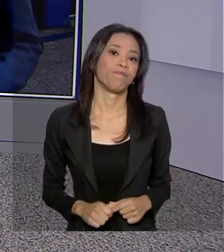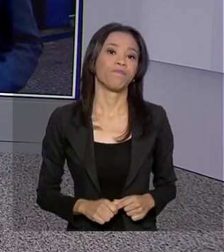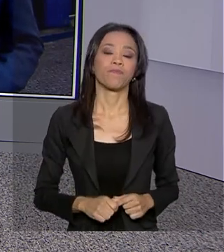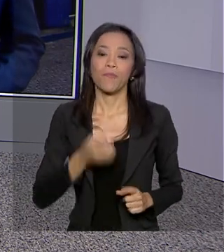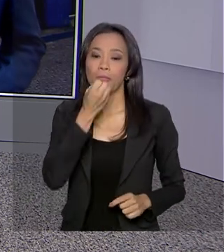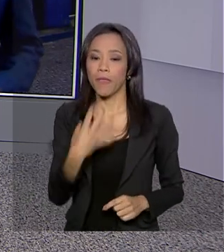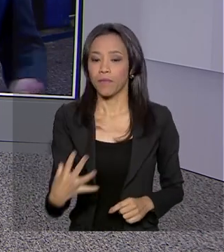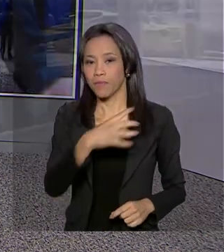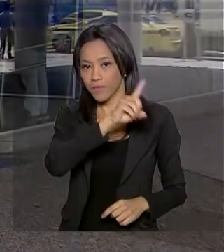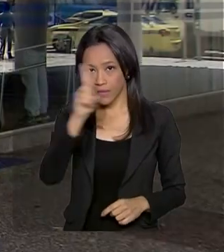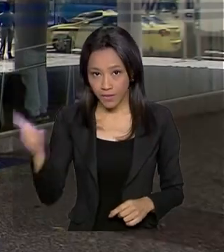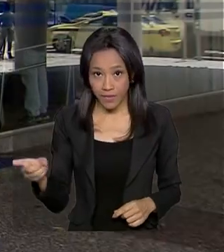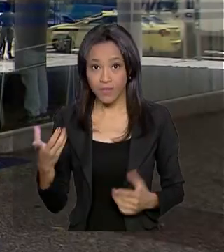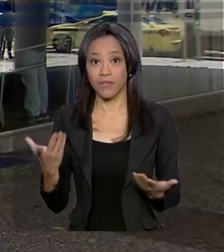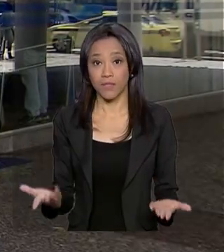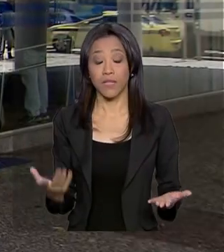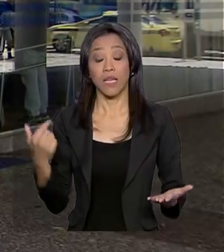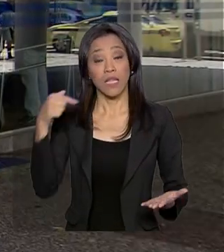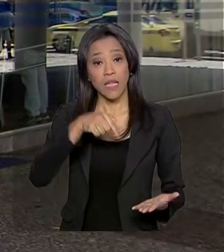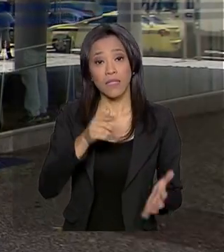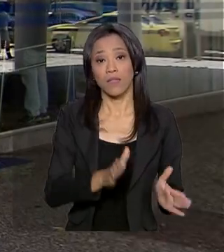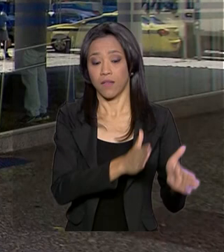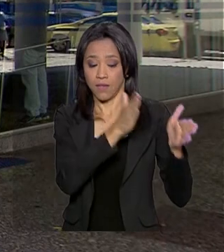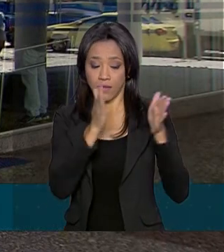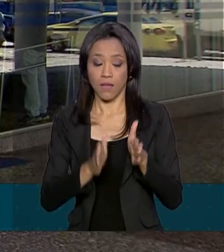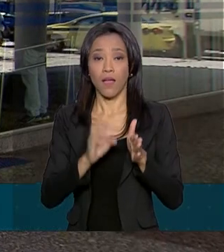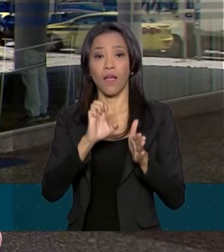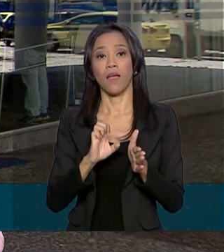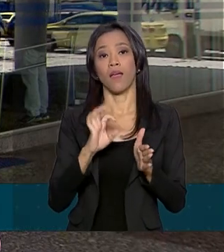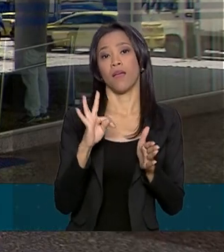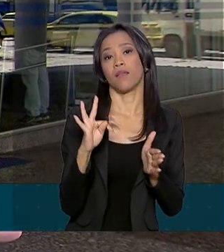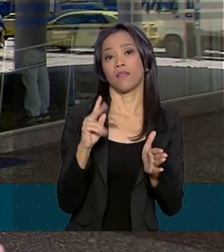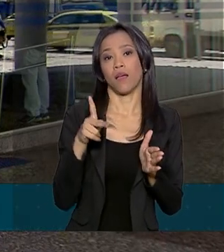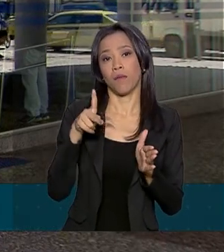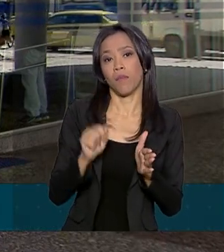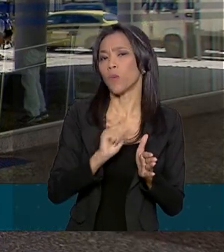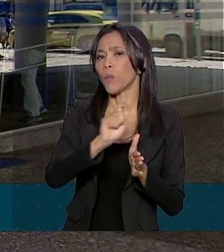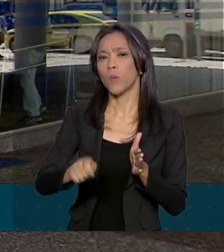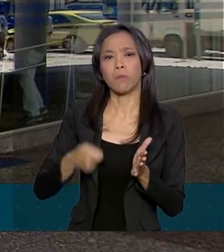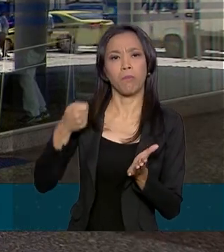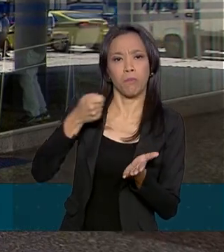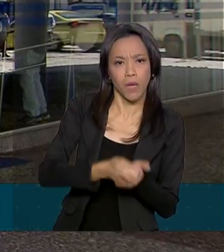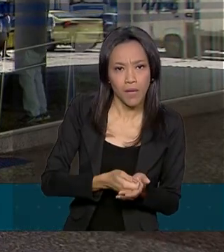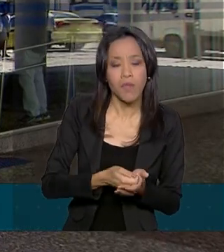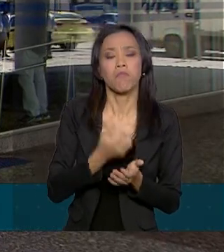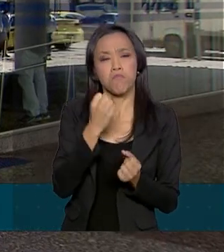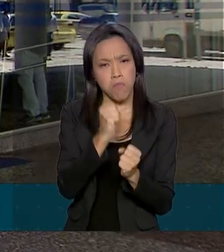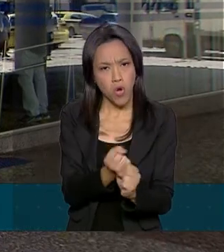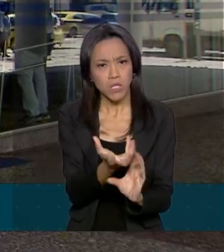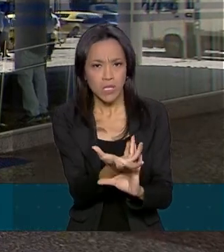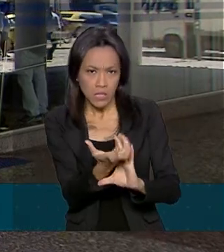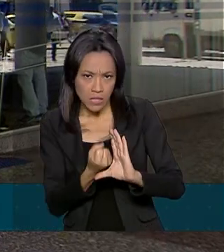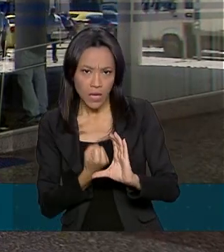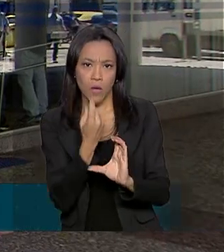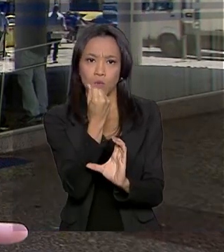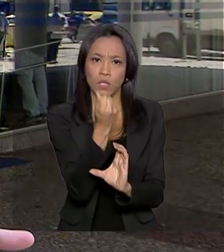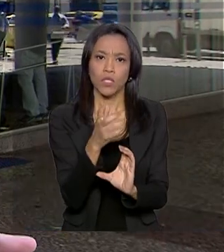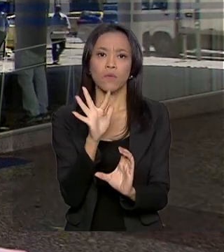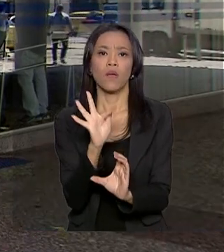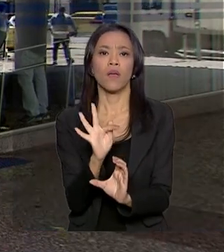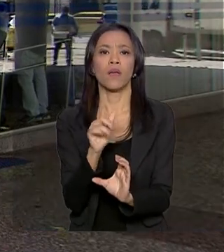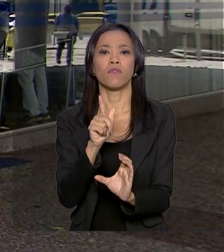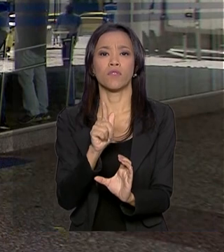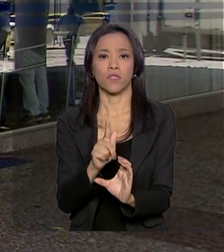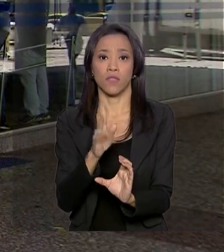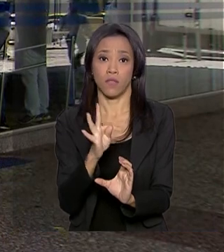Bom dia, Renata. Nessa etapa do pagamento que começa hoje, poderá ser realizado o saque do FGTS. Poderá ser realizado